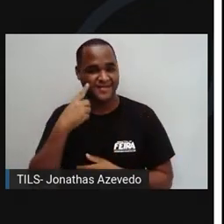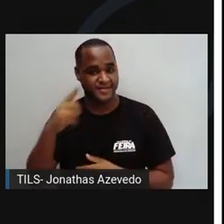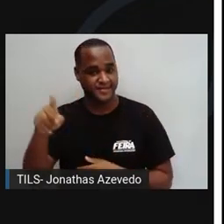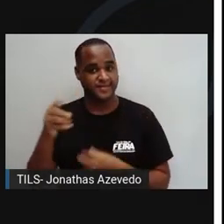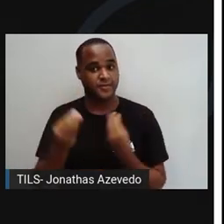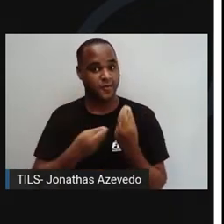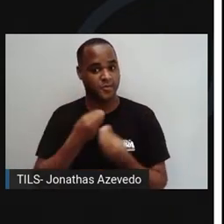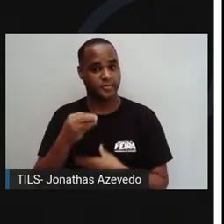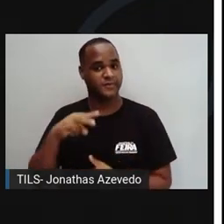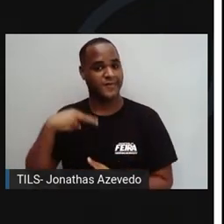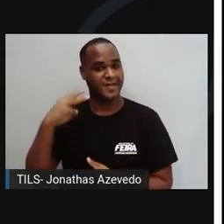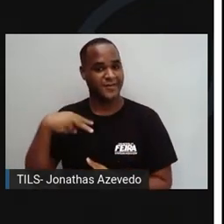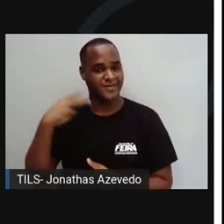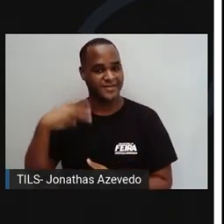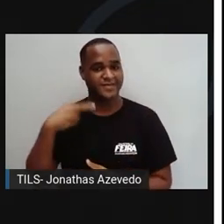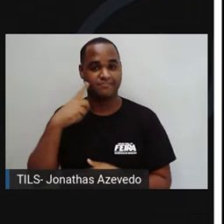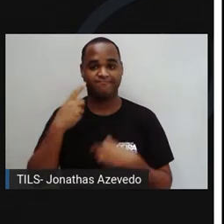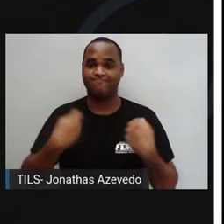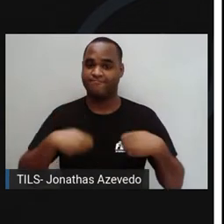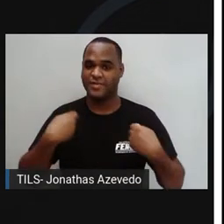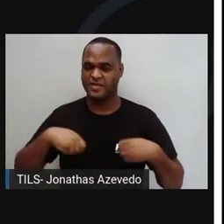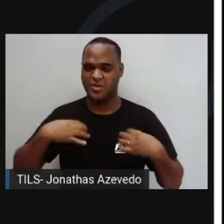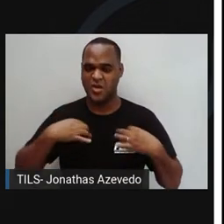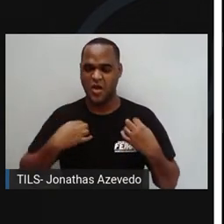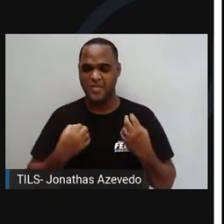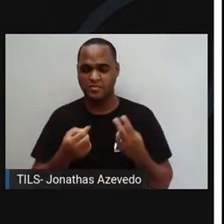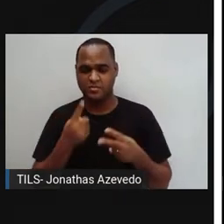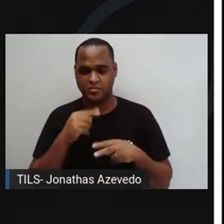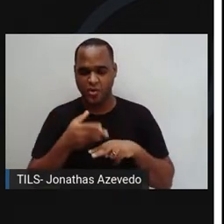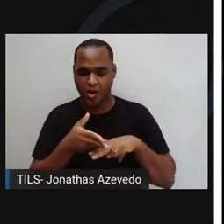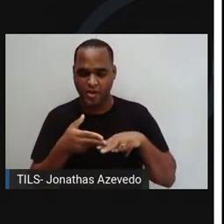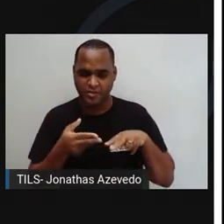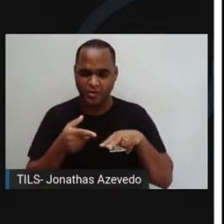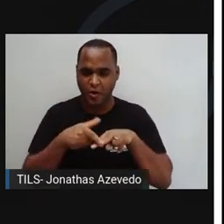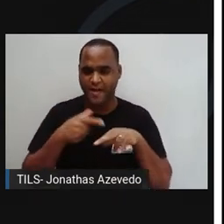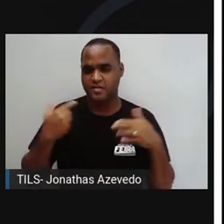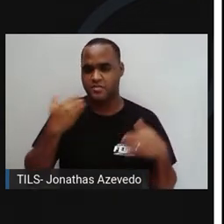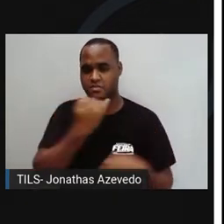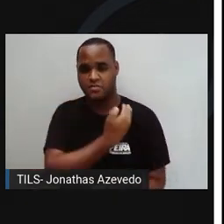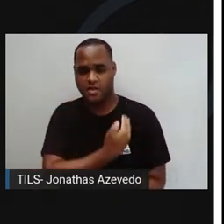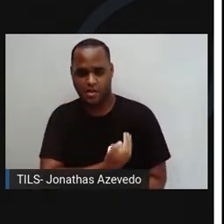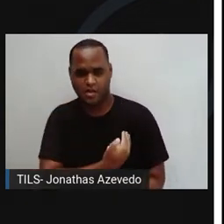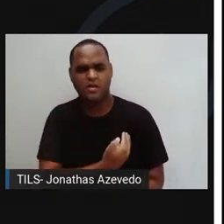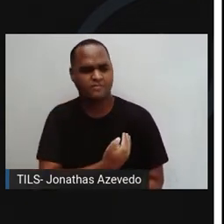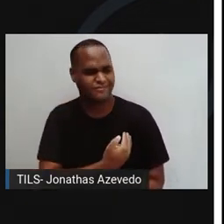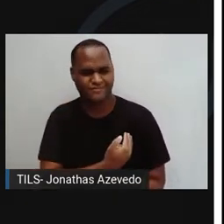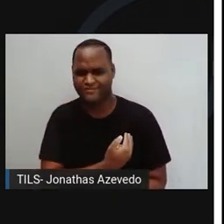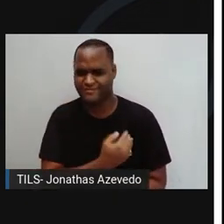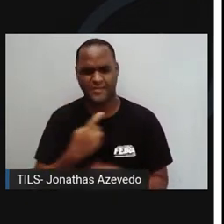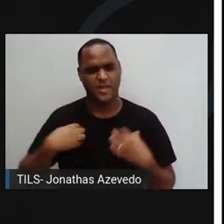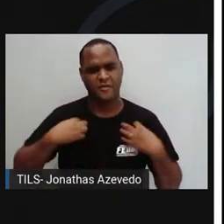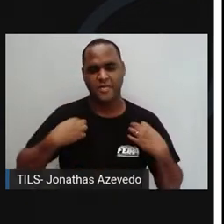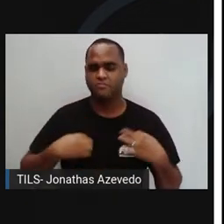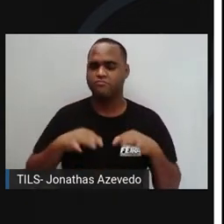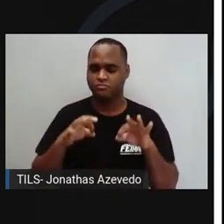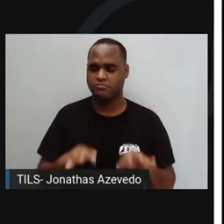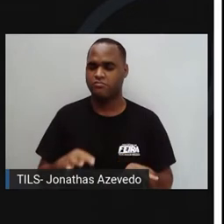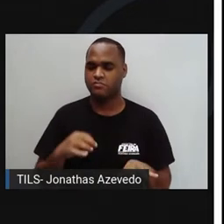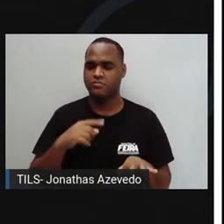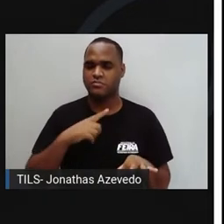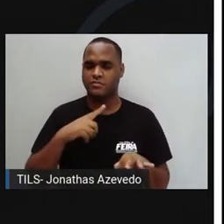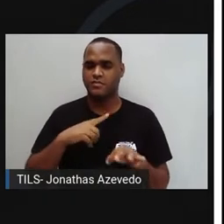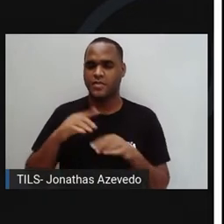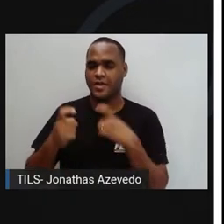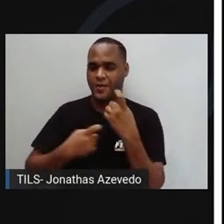desses, acho que não ia pegar bem a gente chegar lá de short ou de regata, né? Aí, resolvida a questão da roupa, a gente ia ter que começar